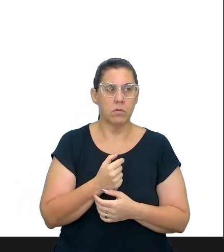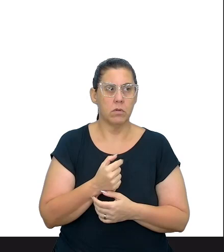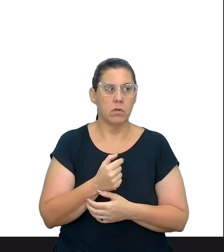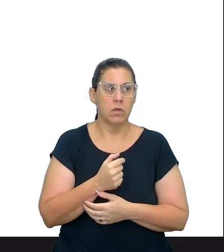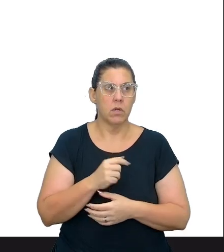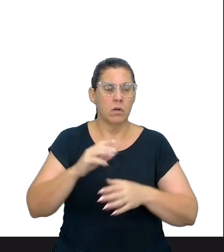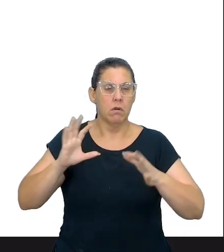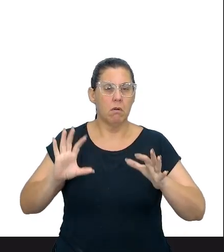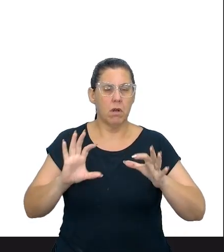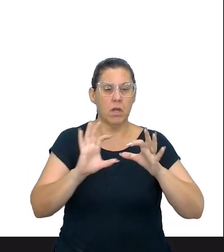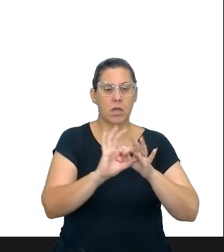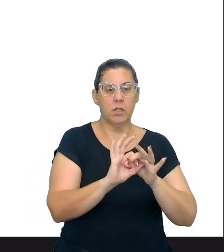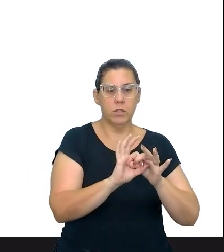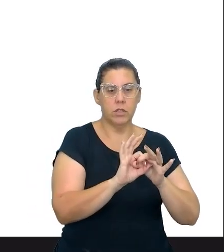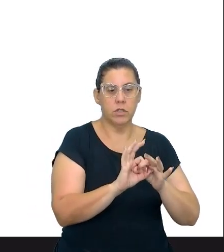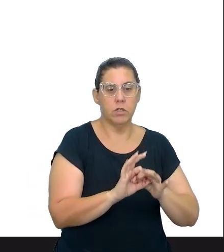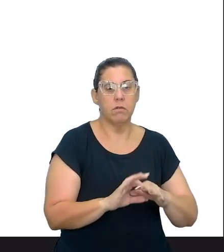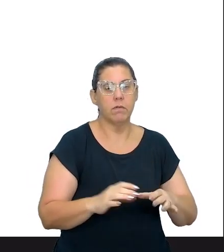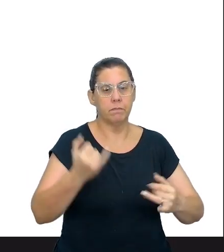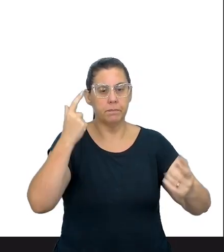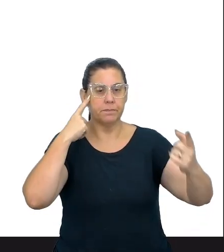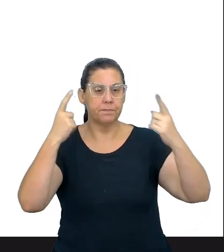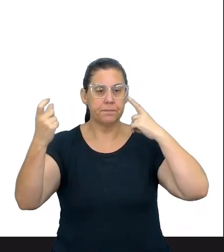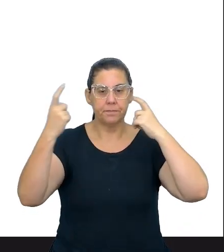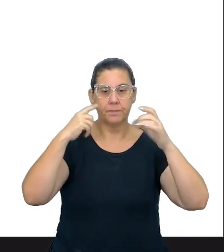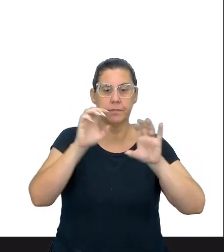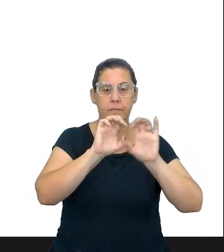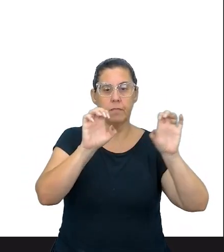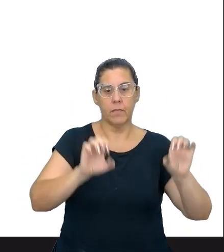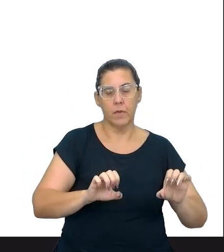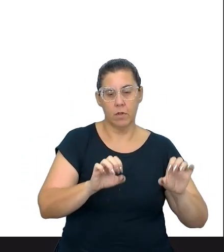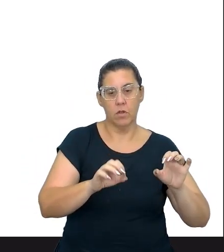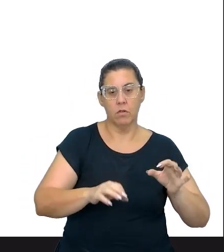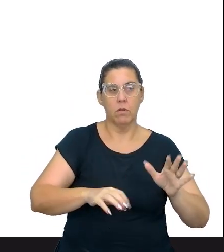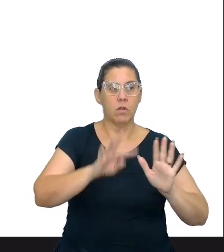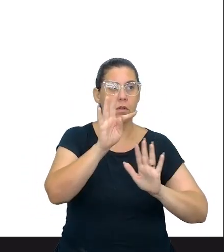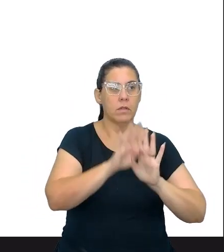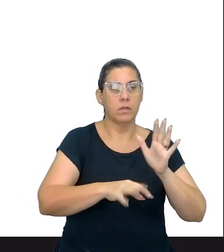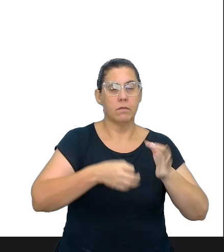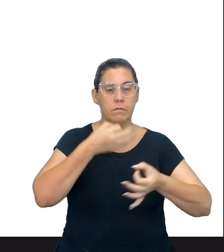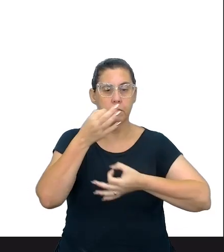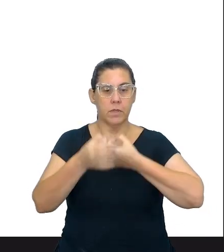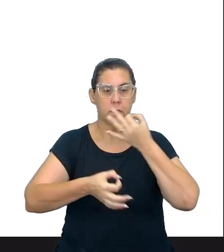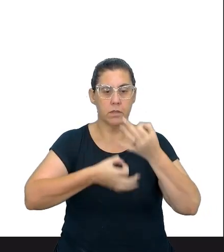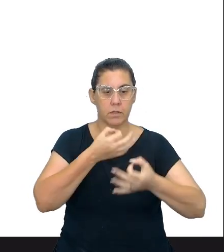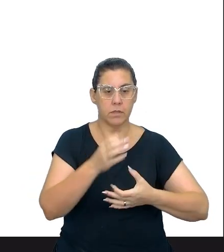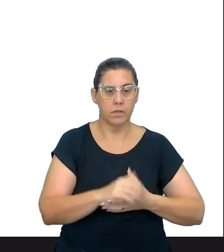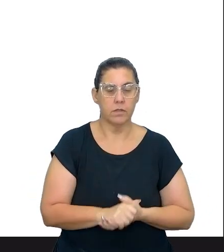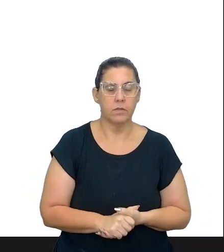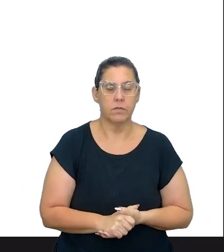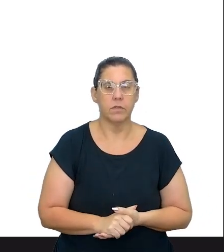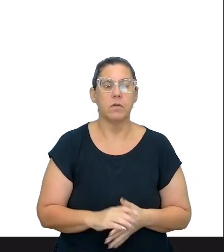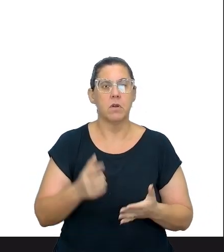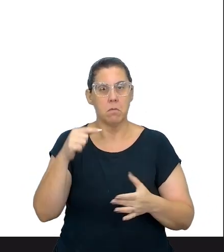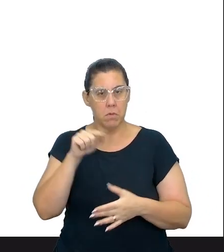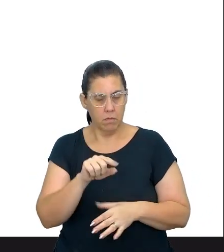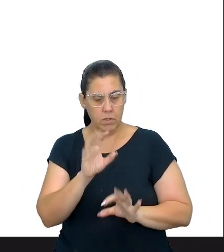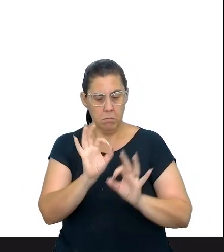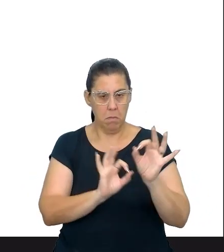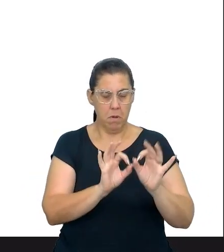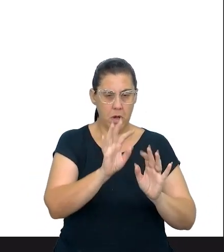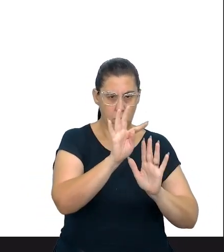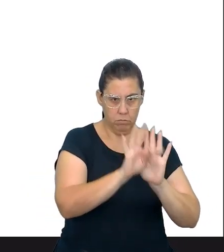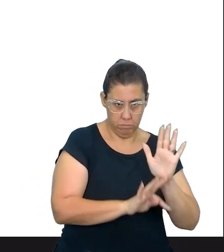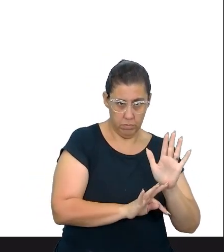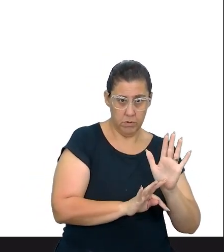estruturação do texto argumentativo, que é aquilo que a gente ensinava antigamente. A gente chegava para o aluno e falava assim para ele, olha, para você fazer um texto